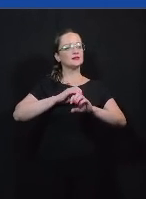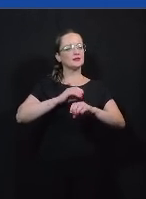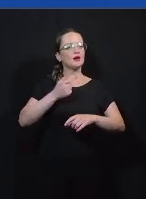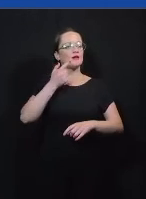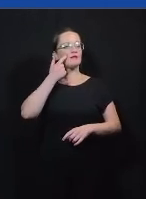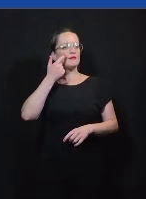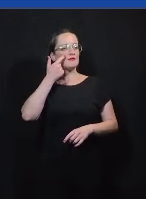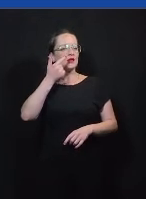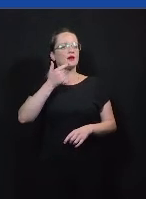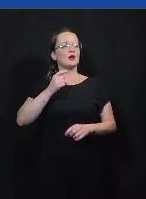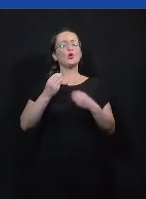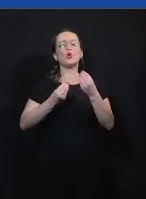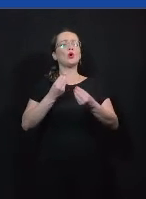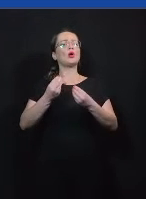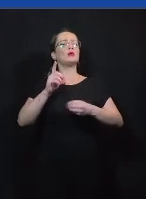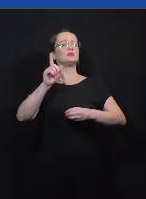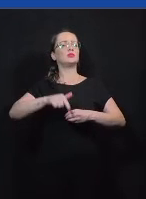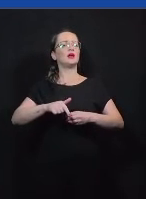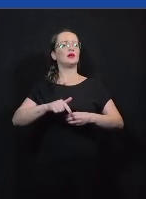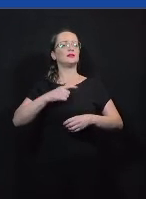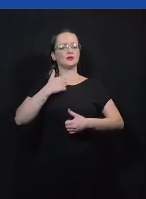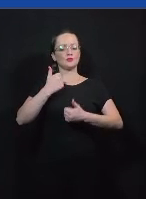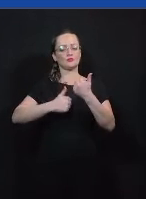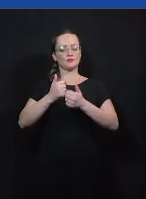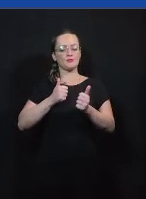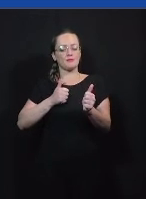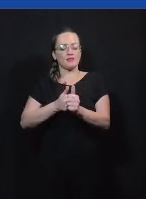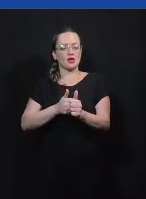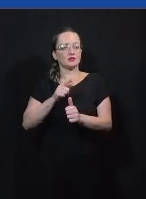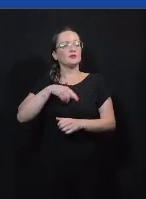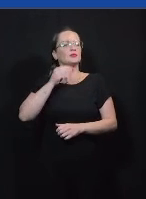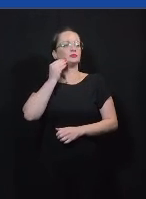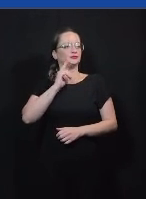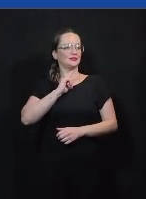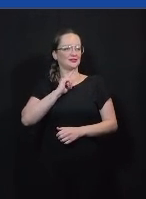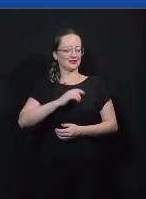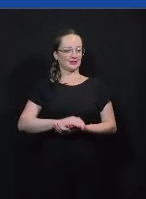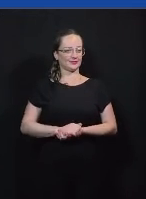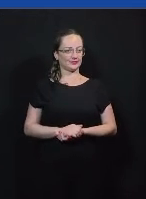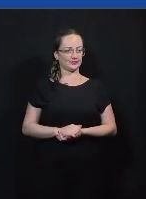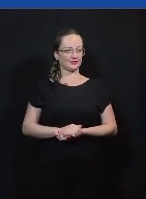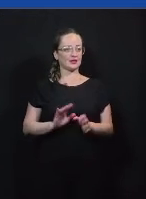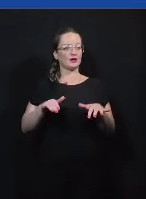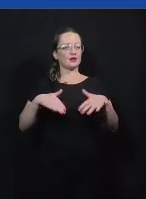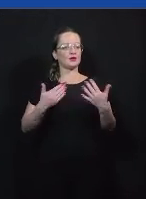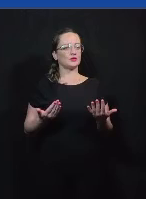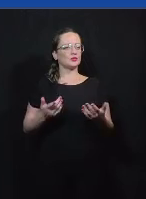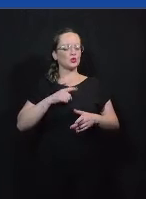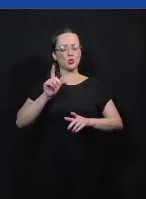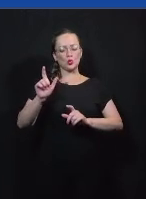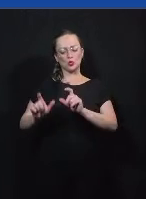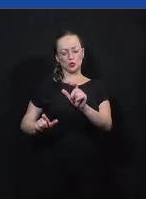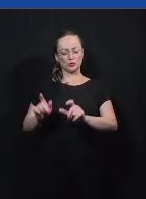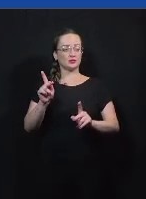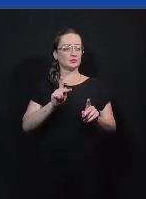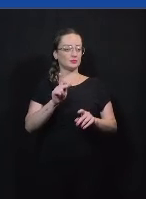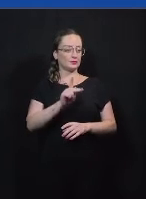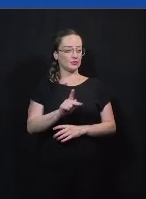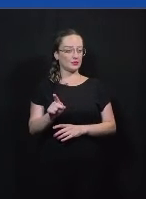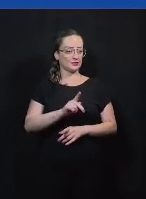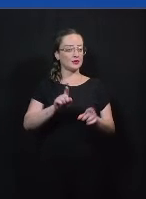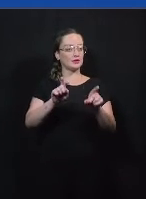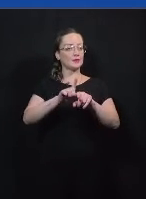formado mas como é a gente quer entre os próximos também tem essa oportunidade né então a gente está dos professores os professores também